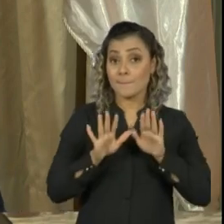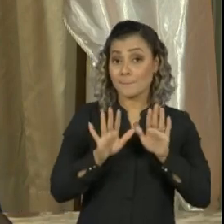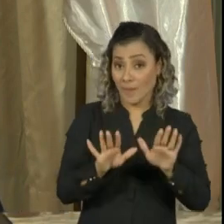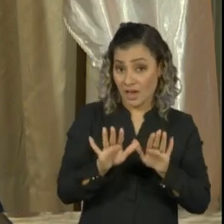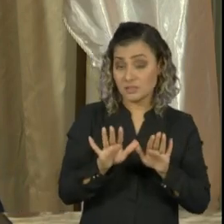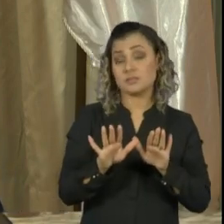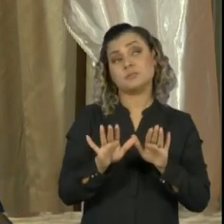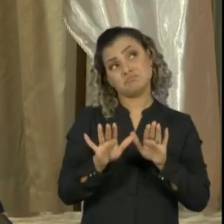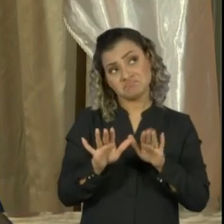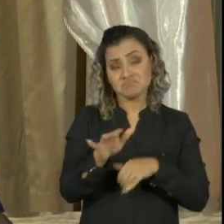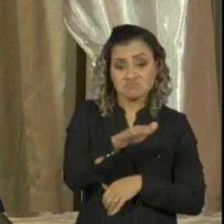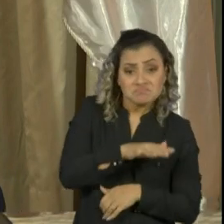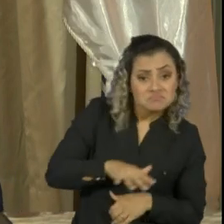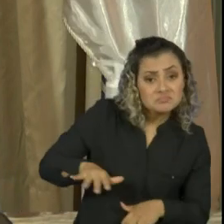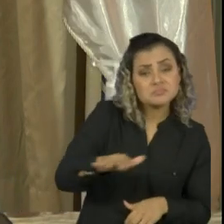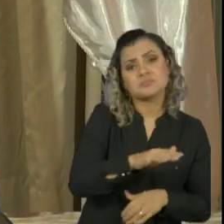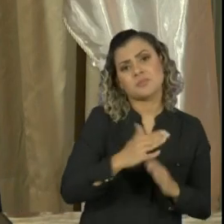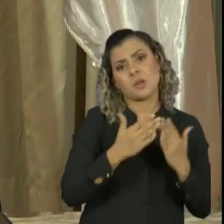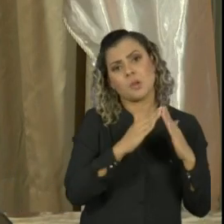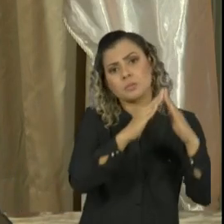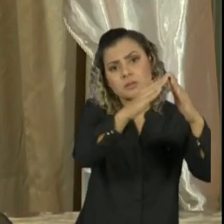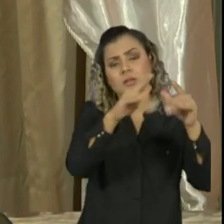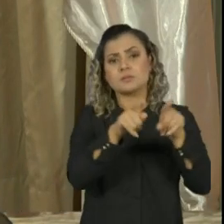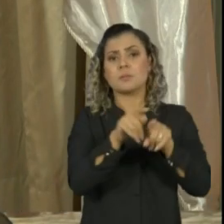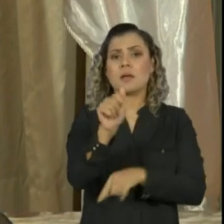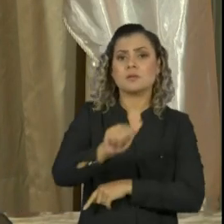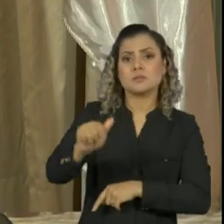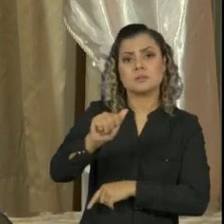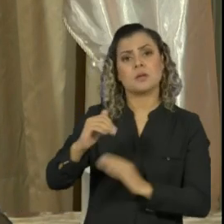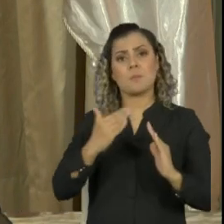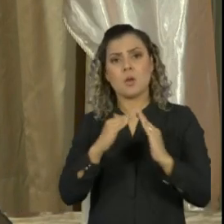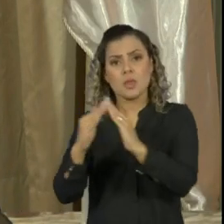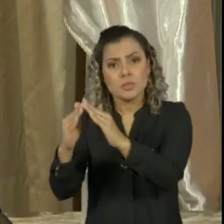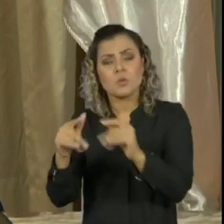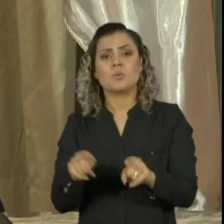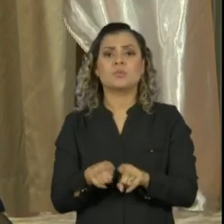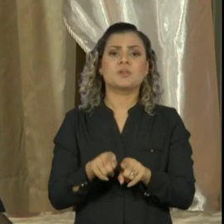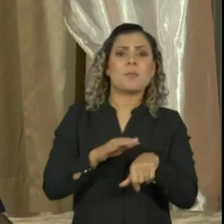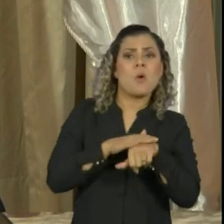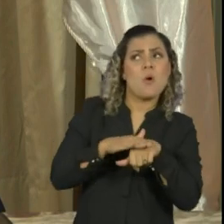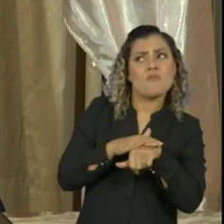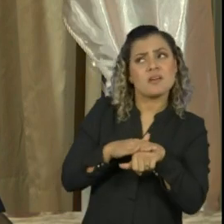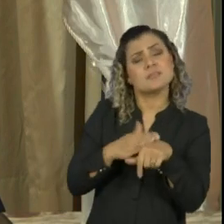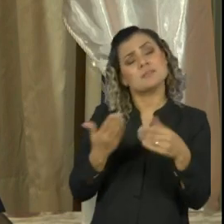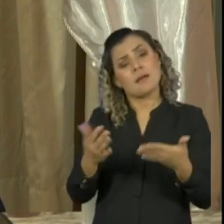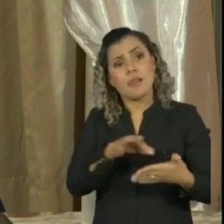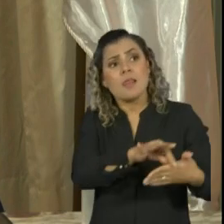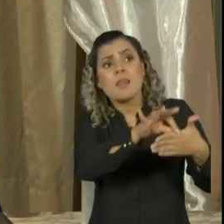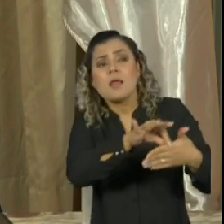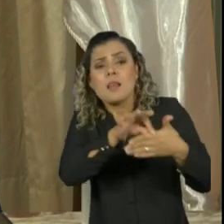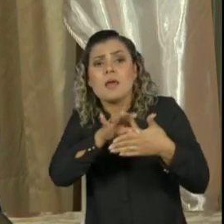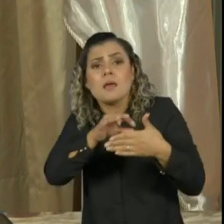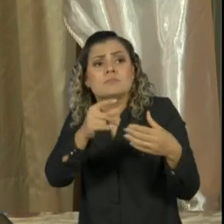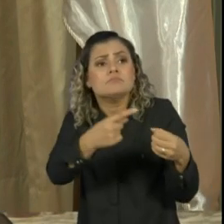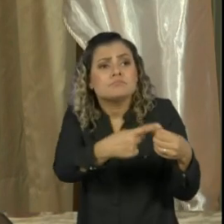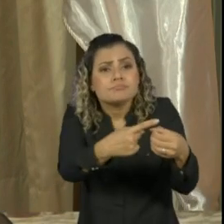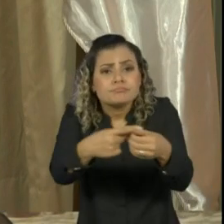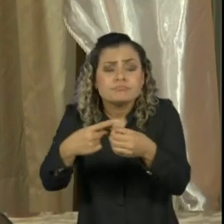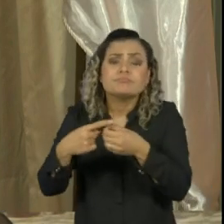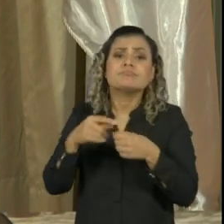âmbito maior da comunidade, conversar com as associações de moradores, conversar com as lideranças locais, é